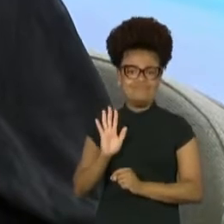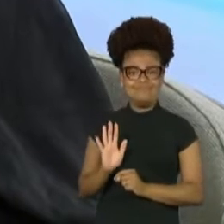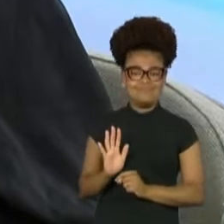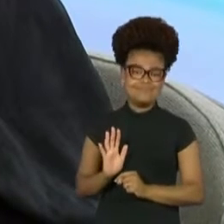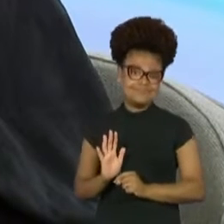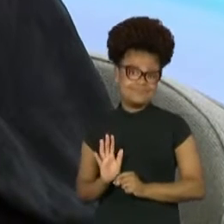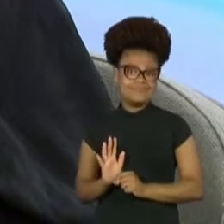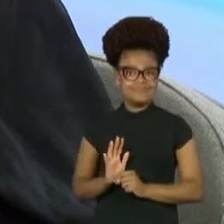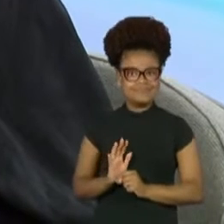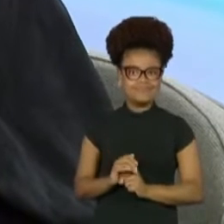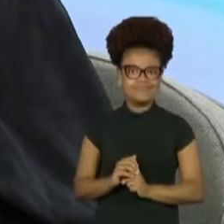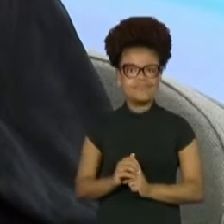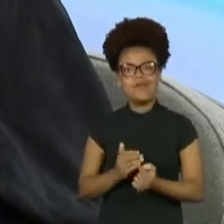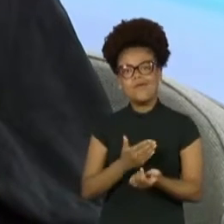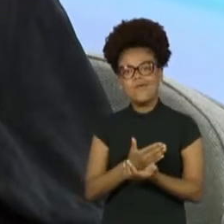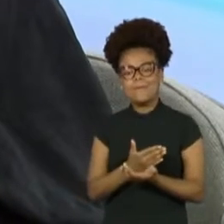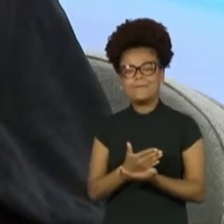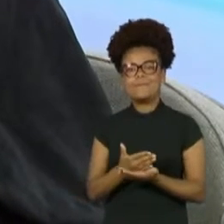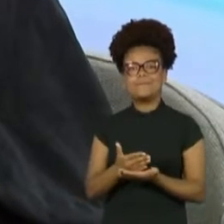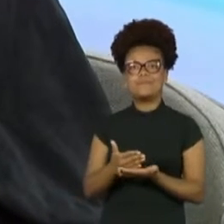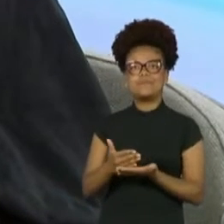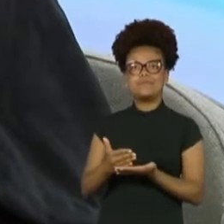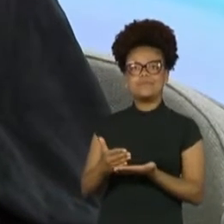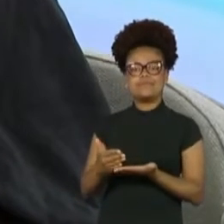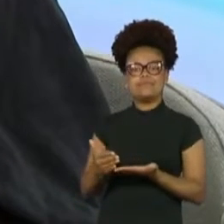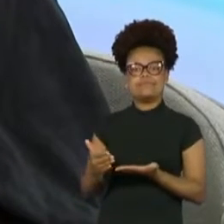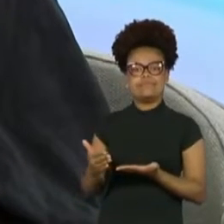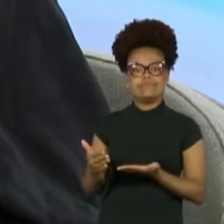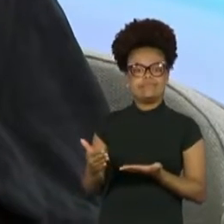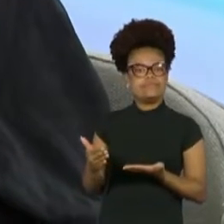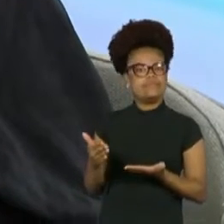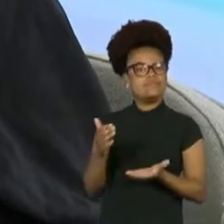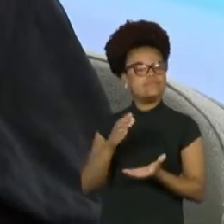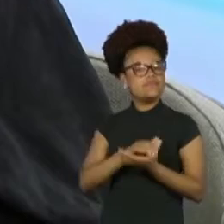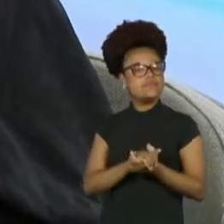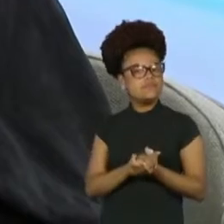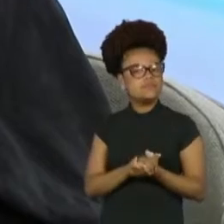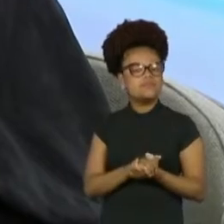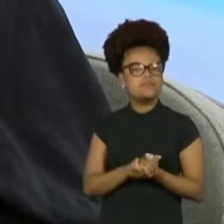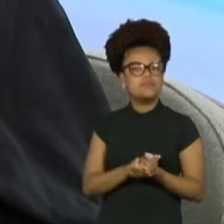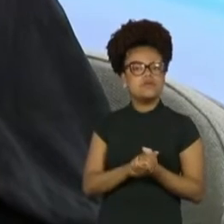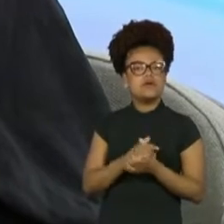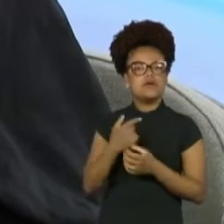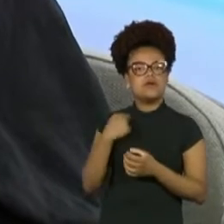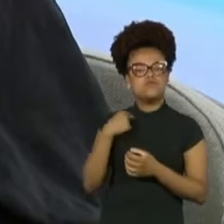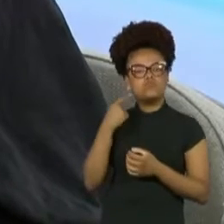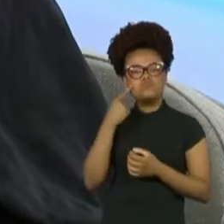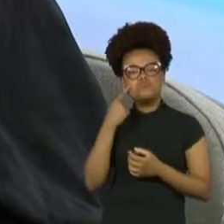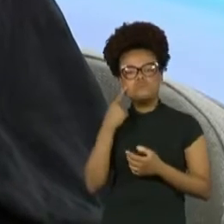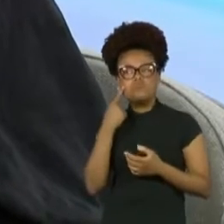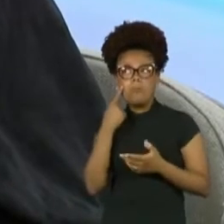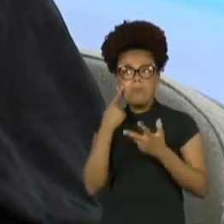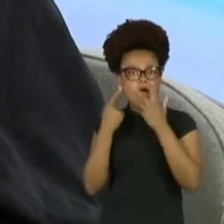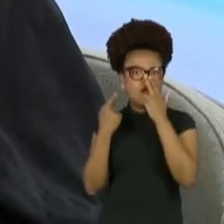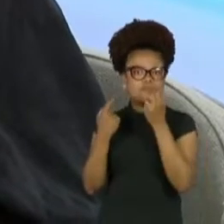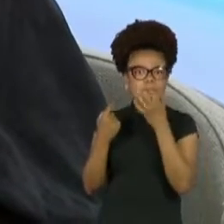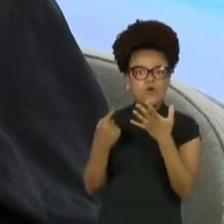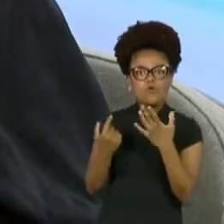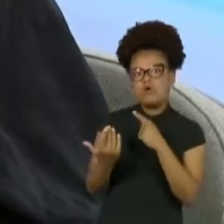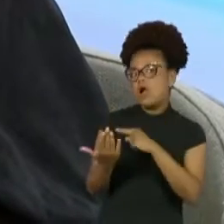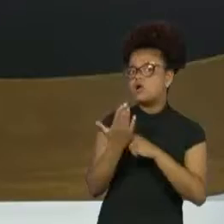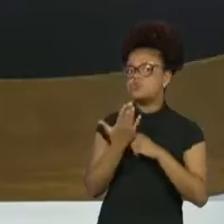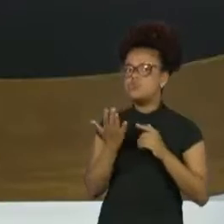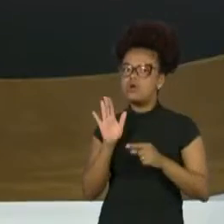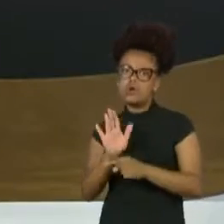As primeiras eu estava... É, as primeiras eu estava casada com o Jacques. Foi sempre tudo bem. Participaram